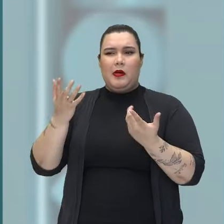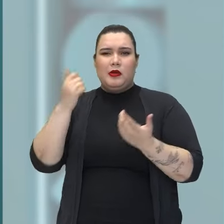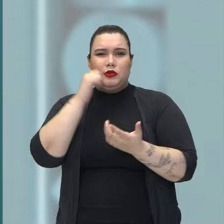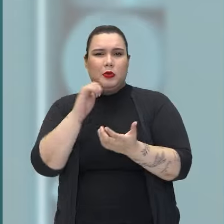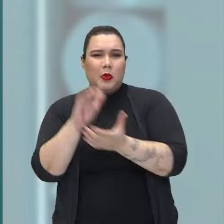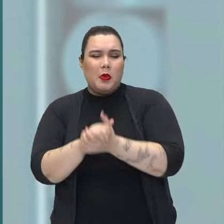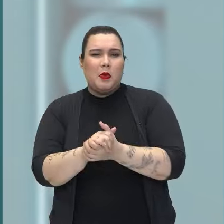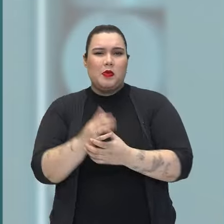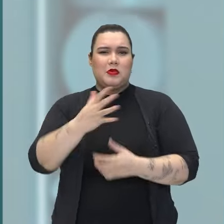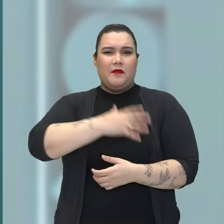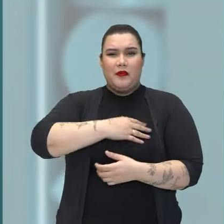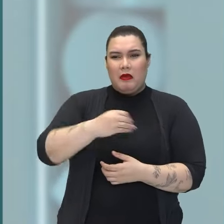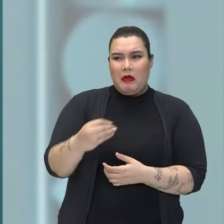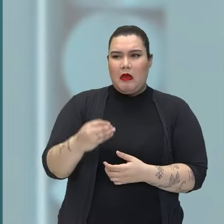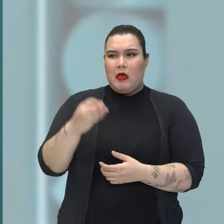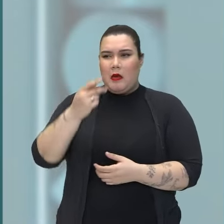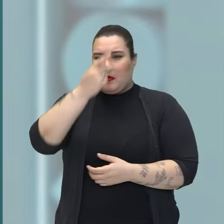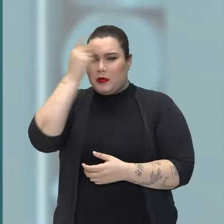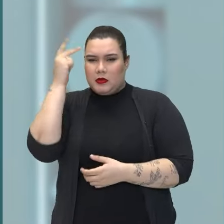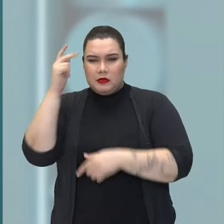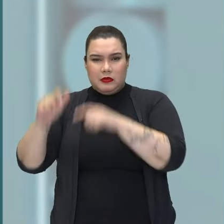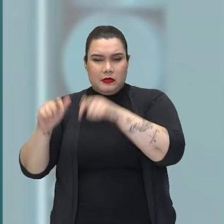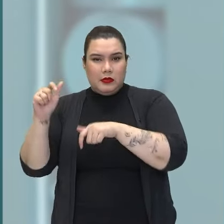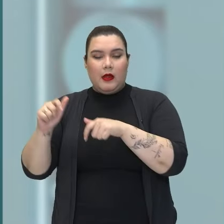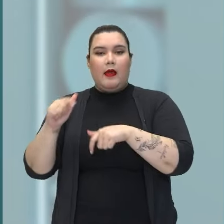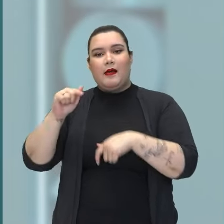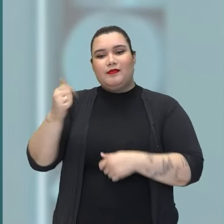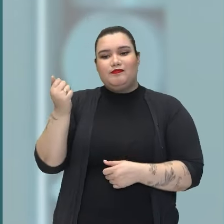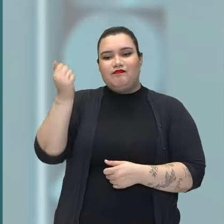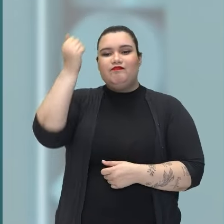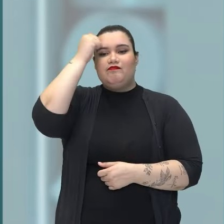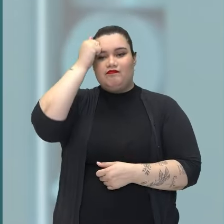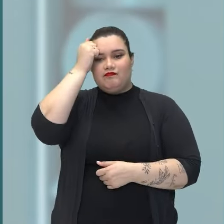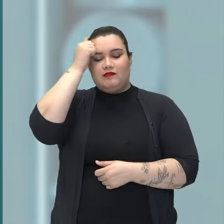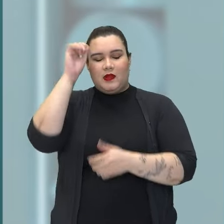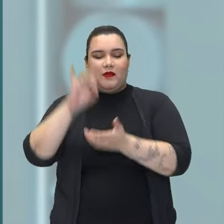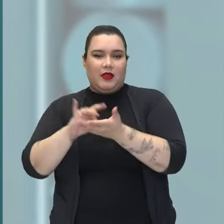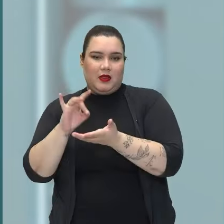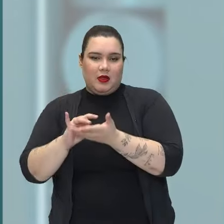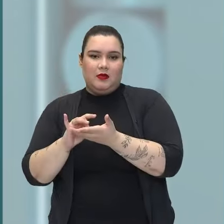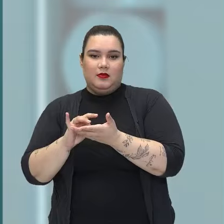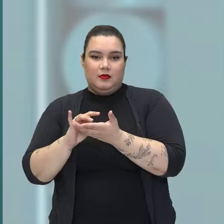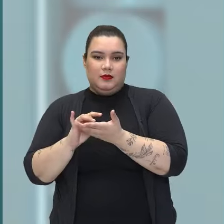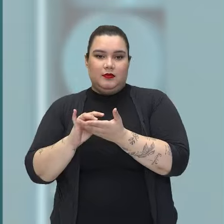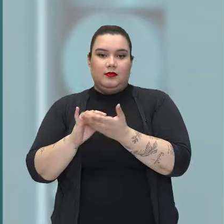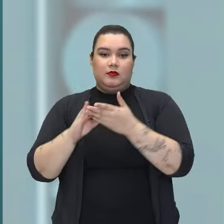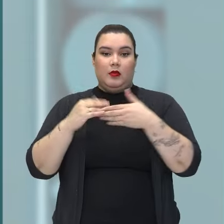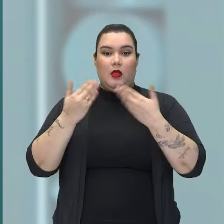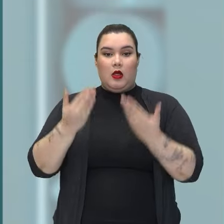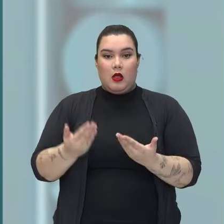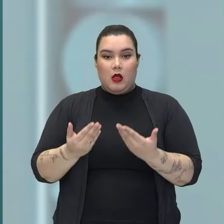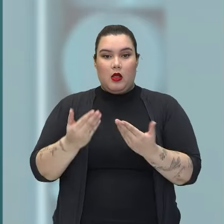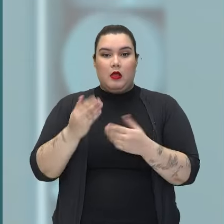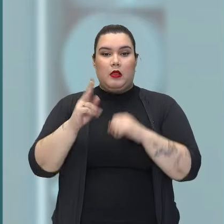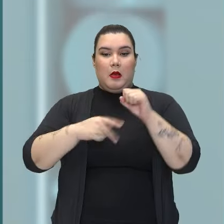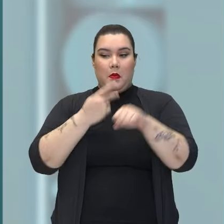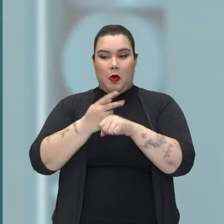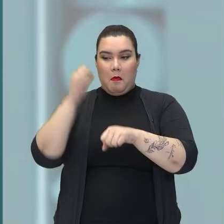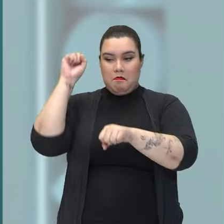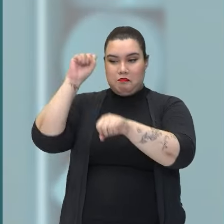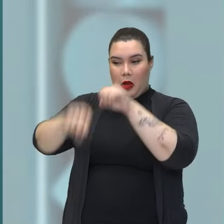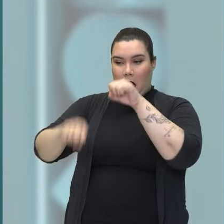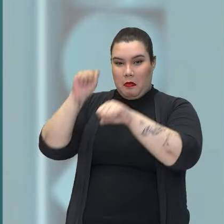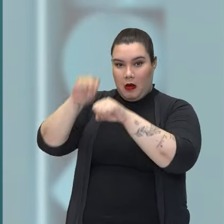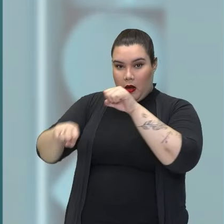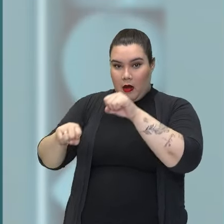relacionando, e também fazendo algum tipo de mal. E depois, claro, de levar uma surra, de apanhar,